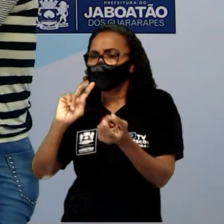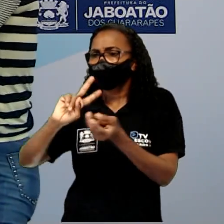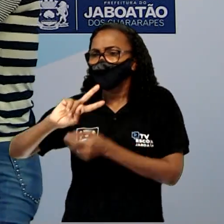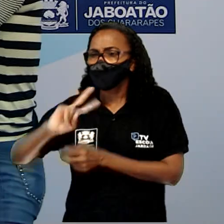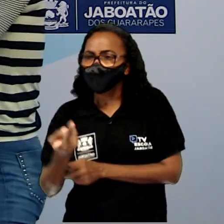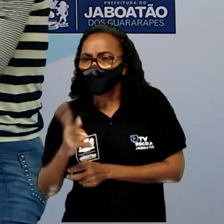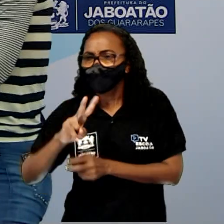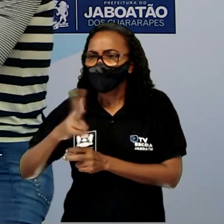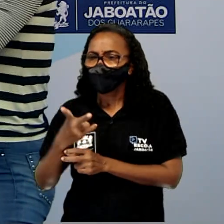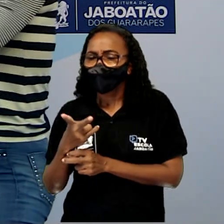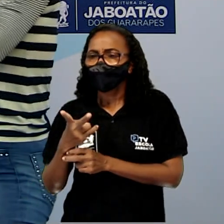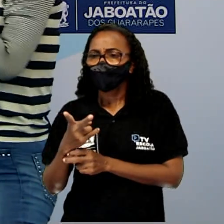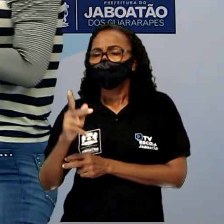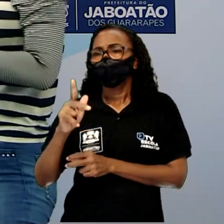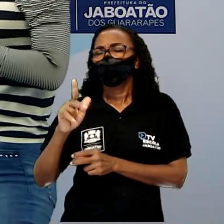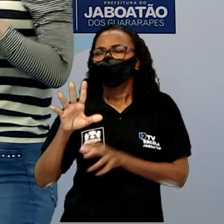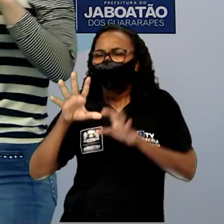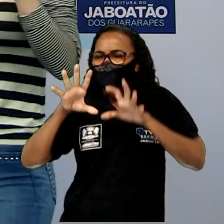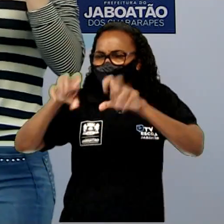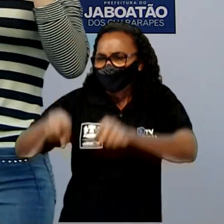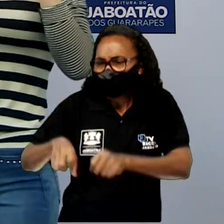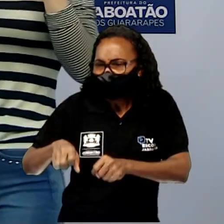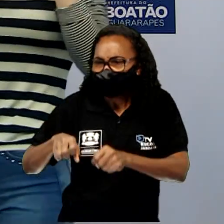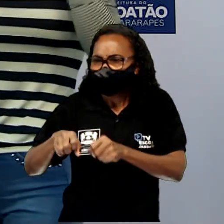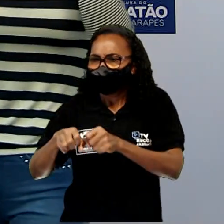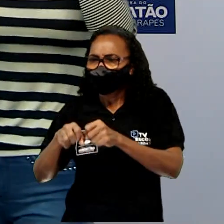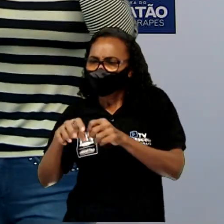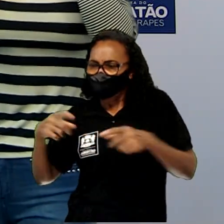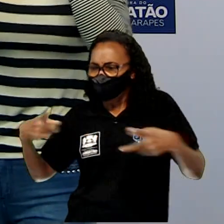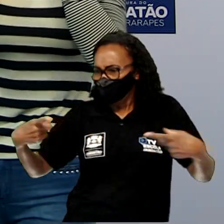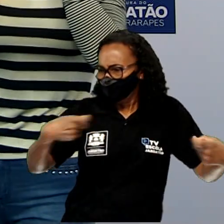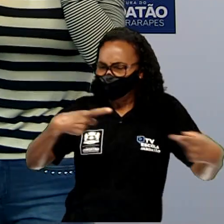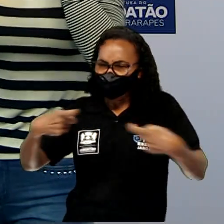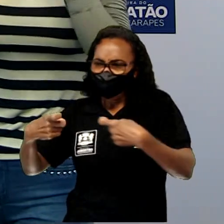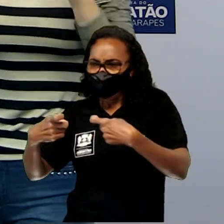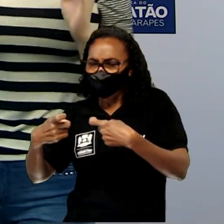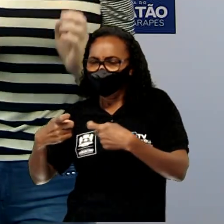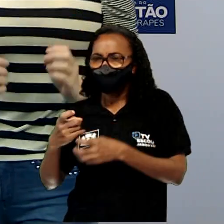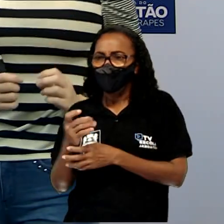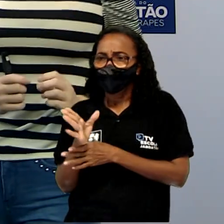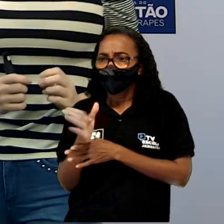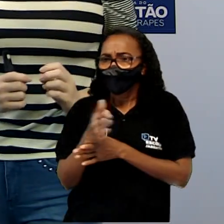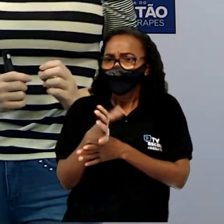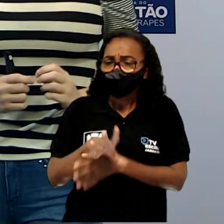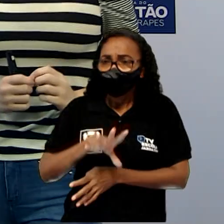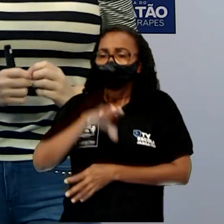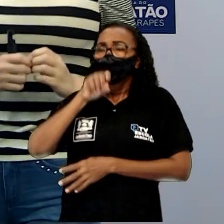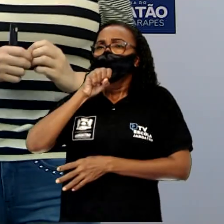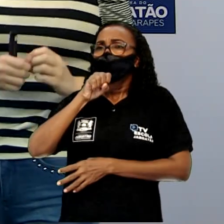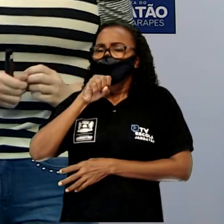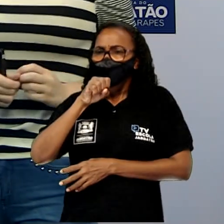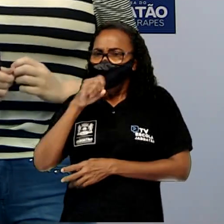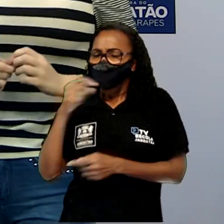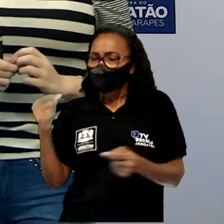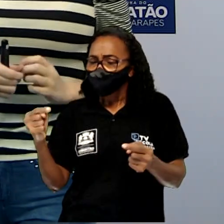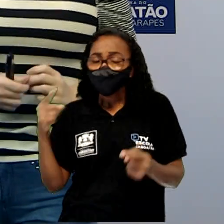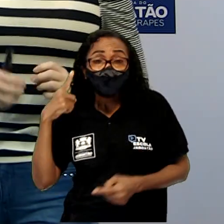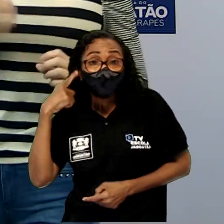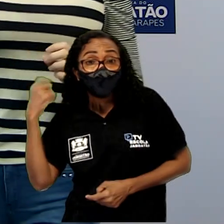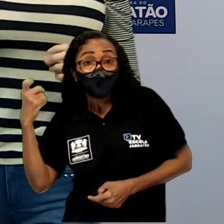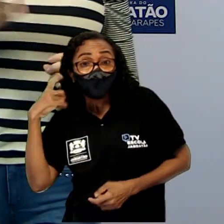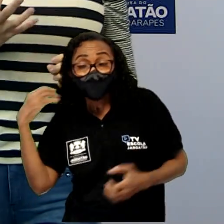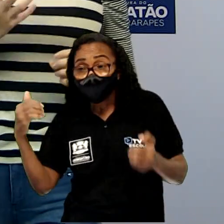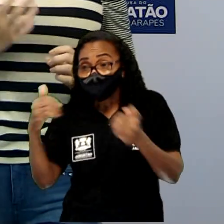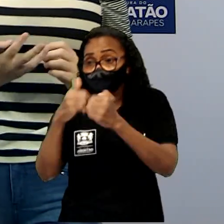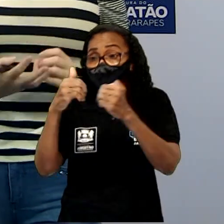garras, guerras, guerras, nós temos uma sonoridade muito próxima. É justamente